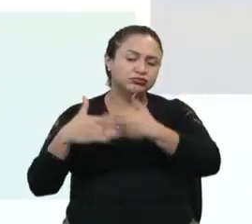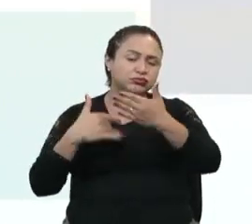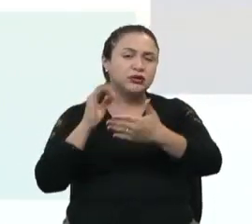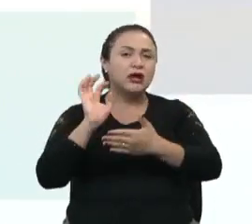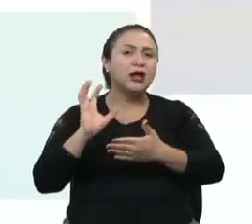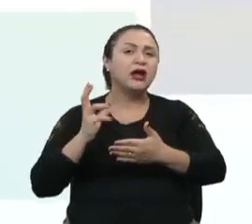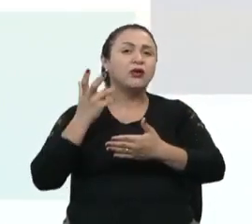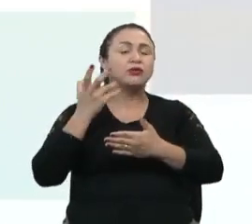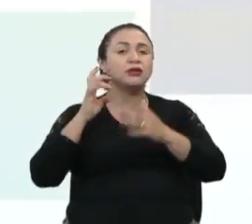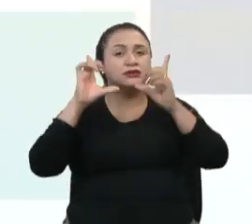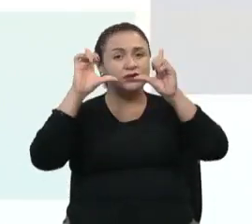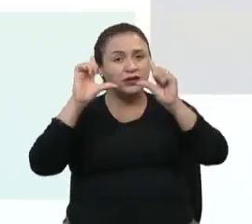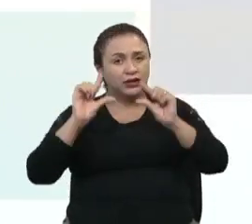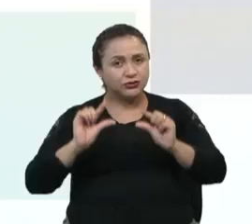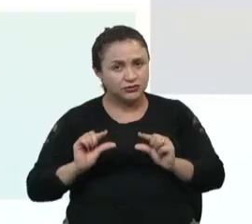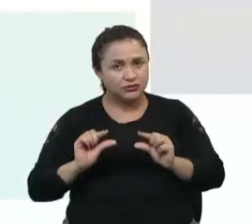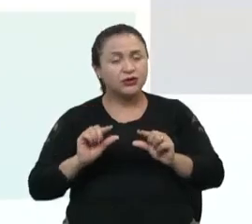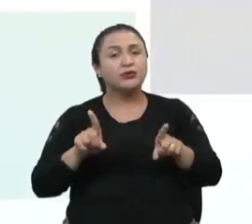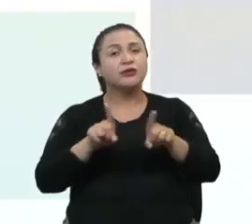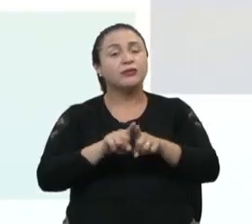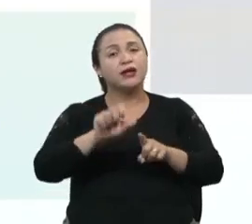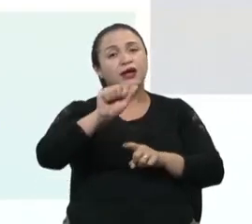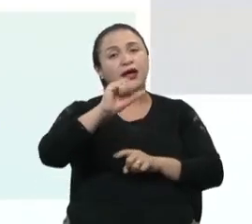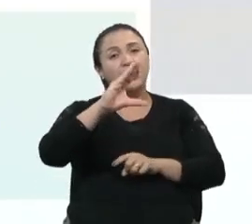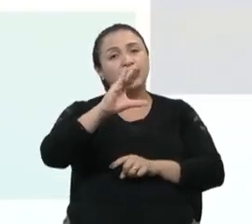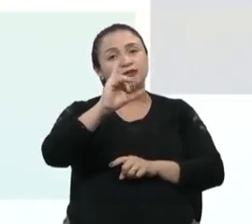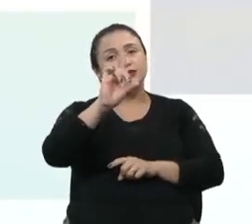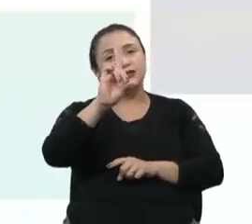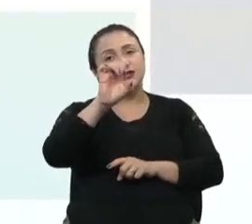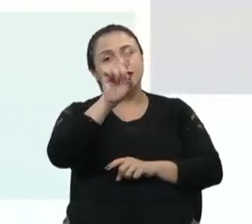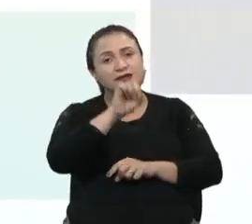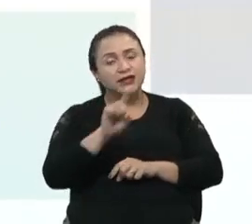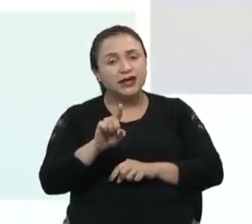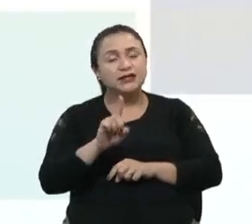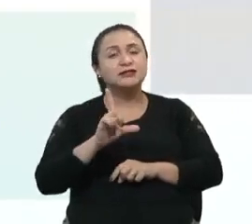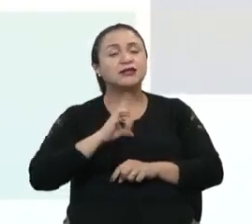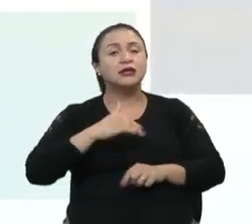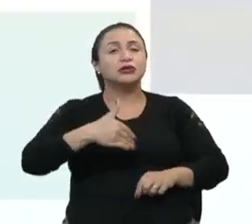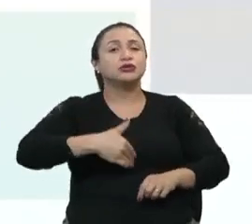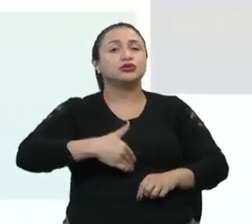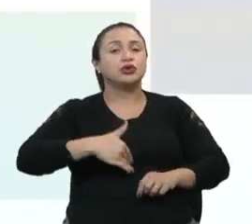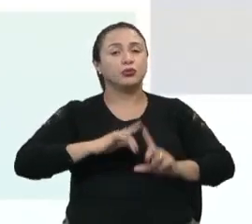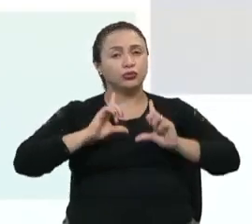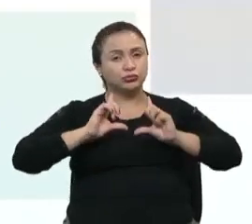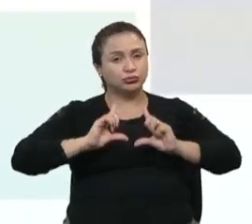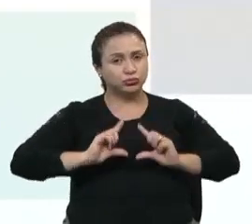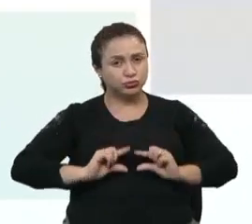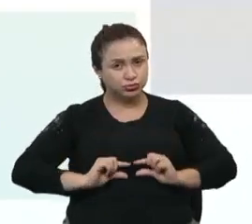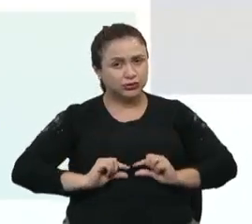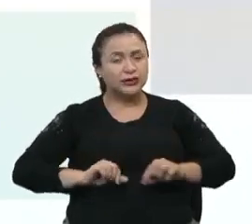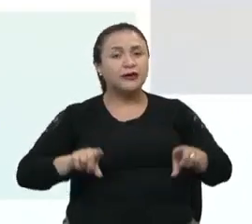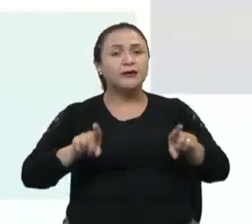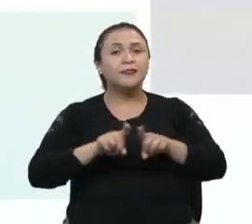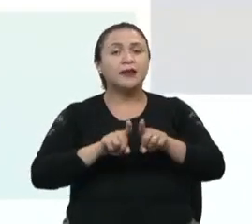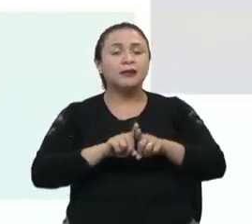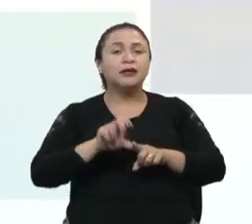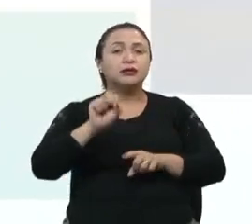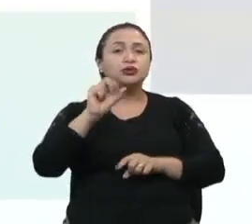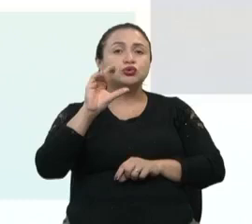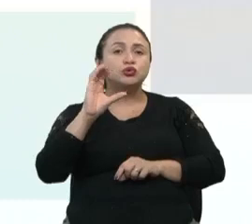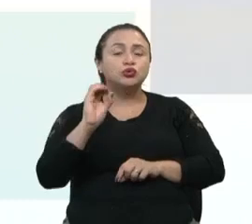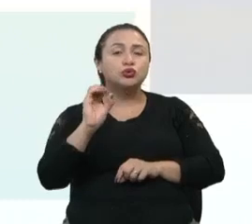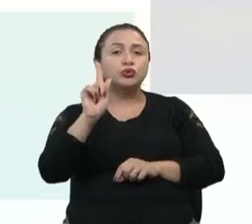uma redução da acidez gástrica do idoso, com diminuição da secreção do suco